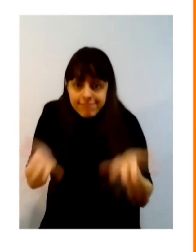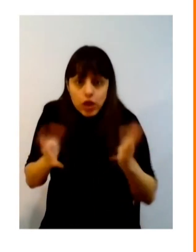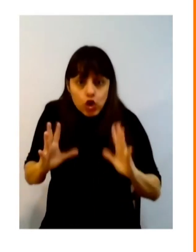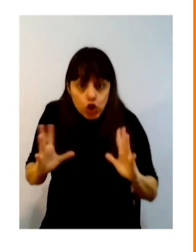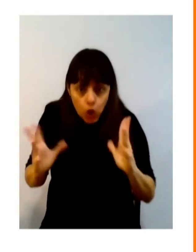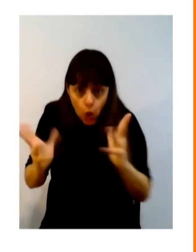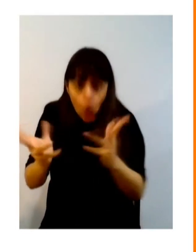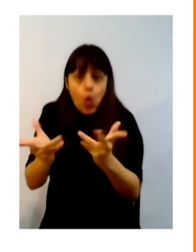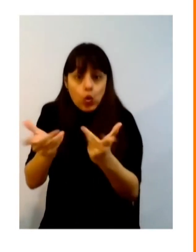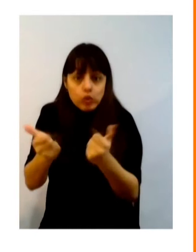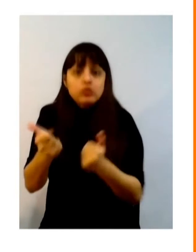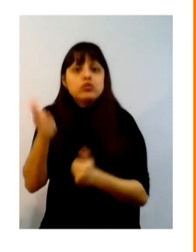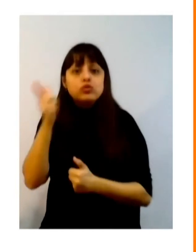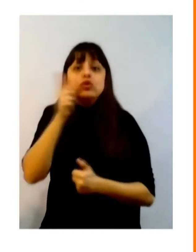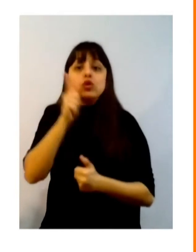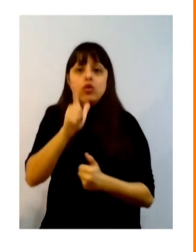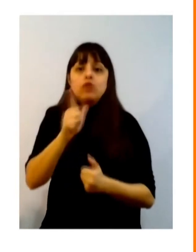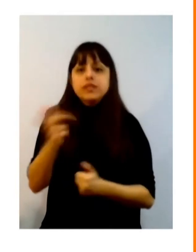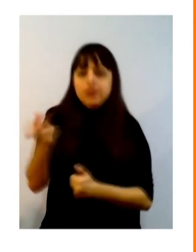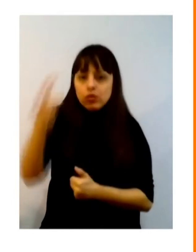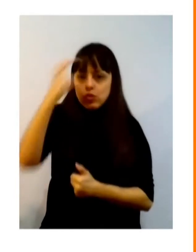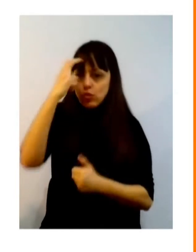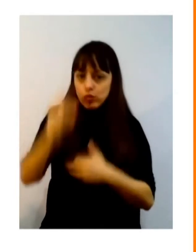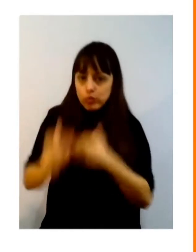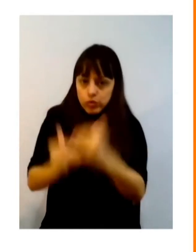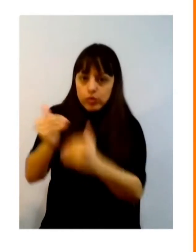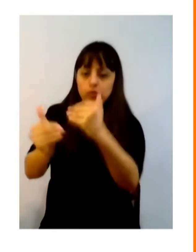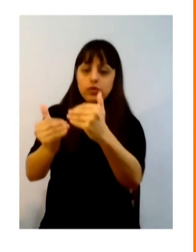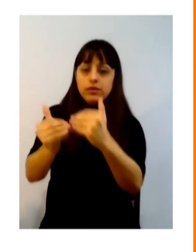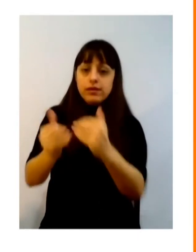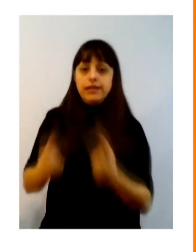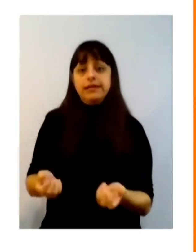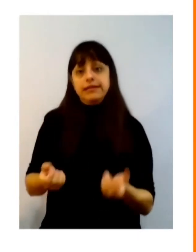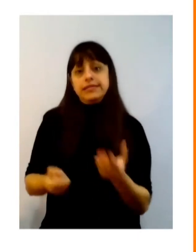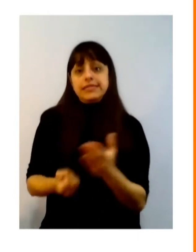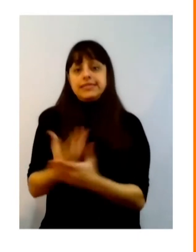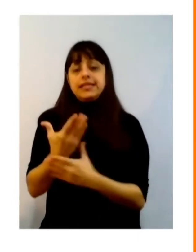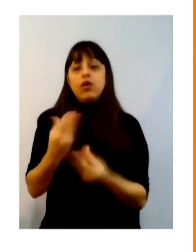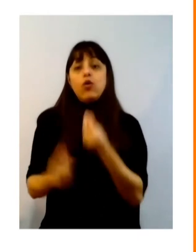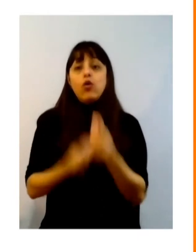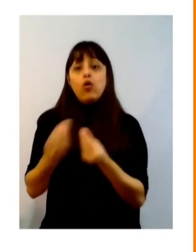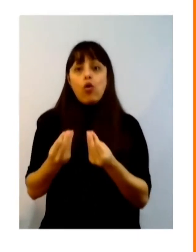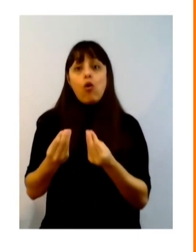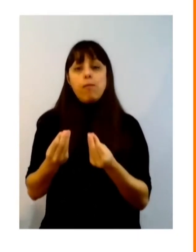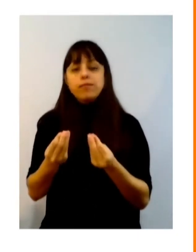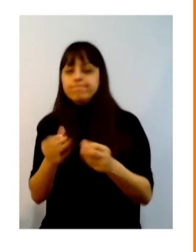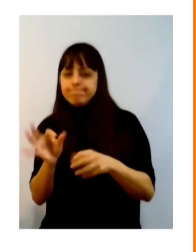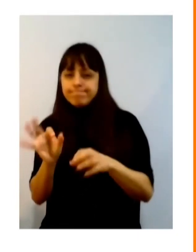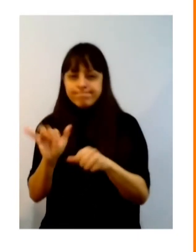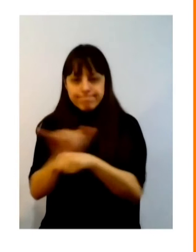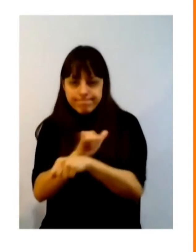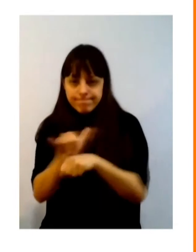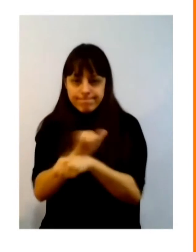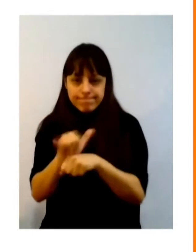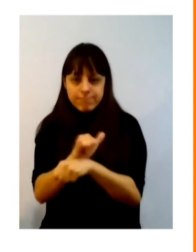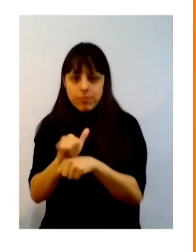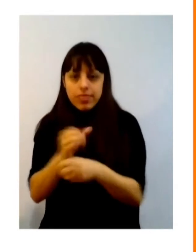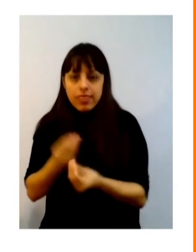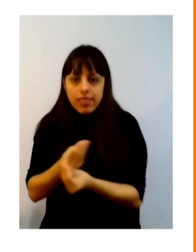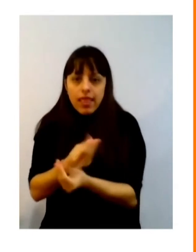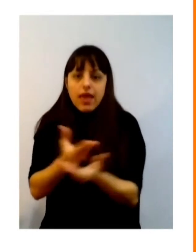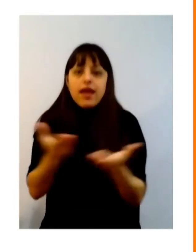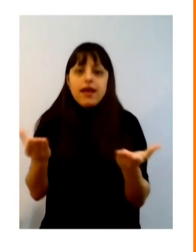todos e como analisamos essas oportunidades como uma oportunidade de gerar outras arquiteturas que também possam reconhecer